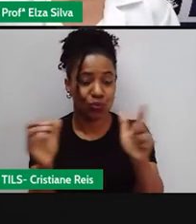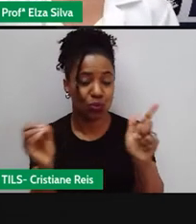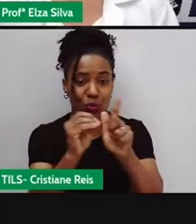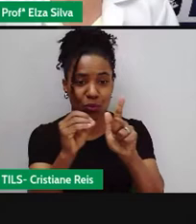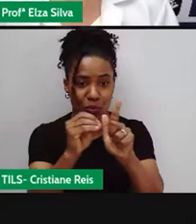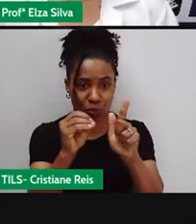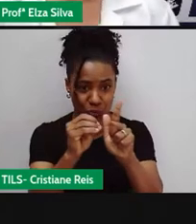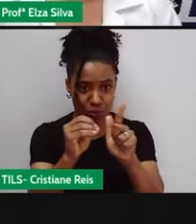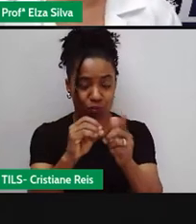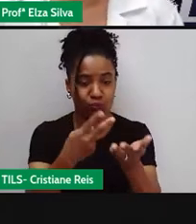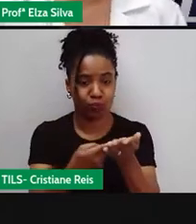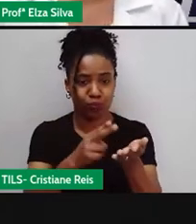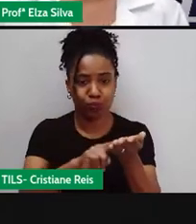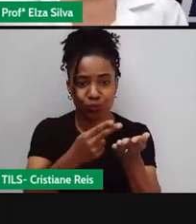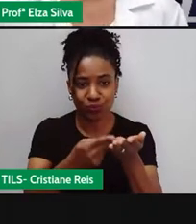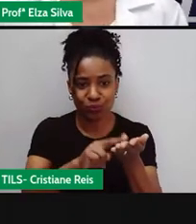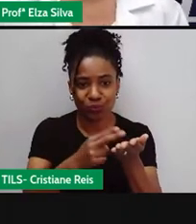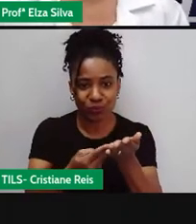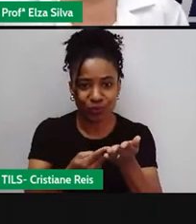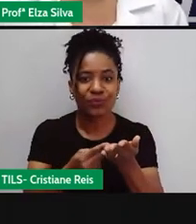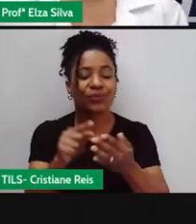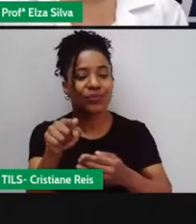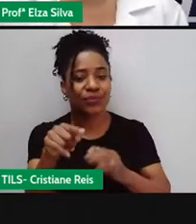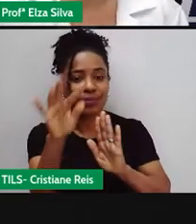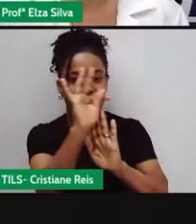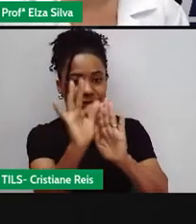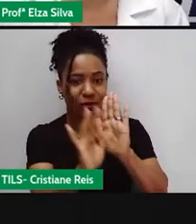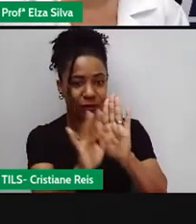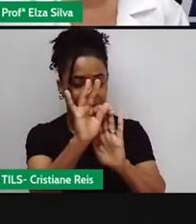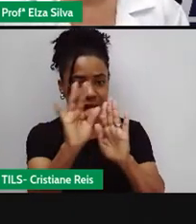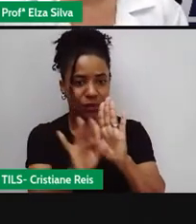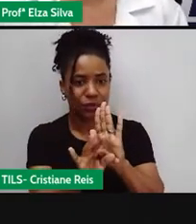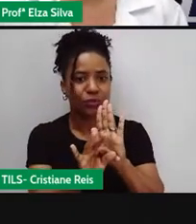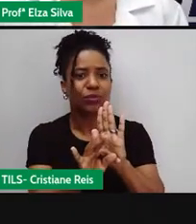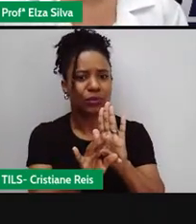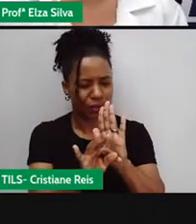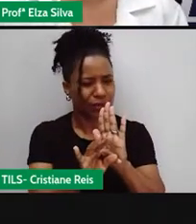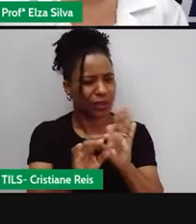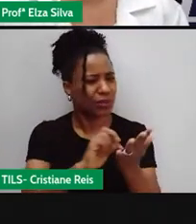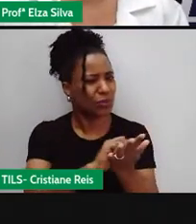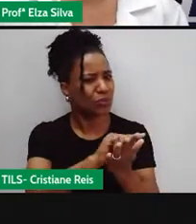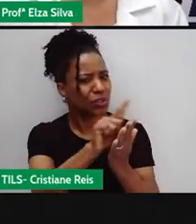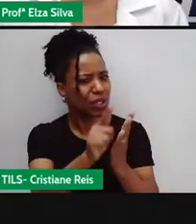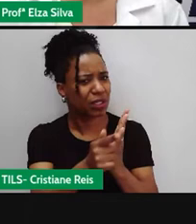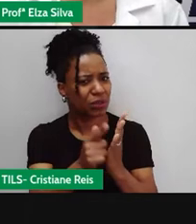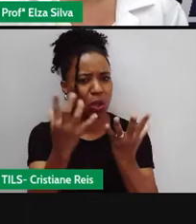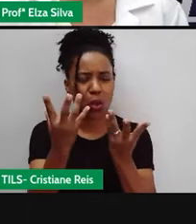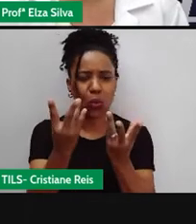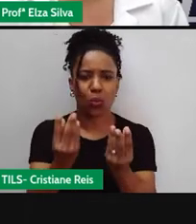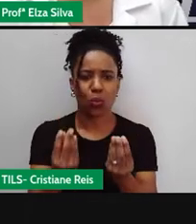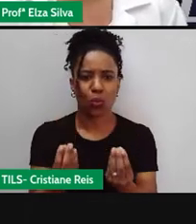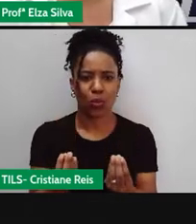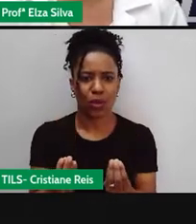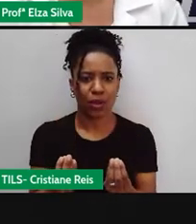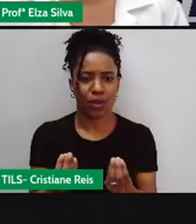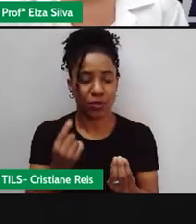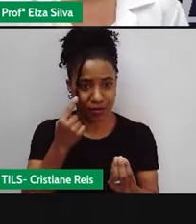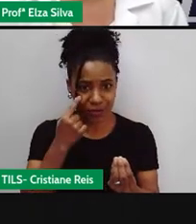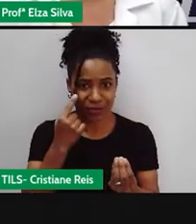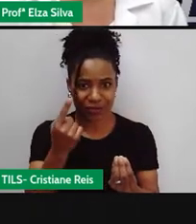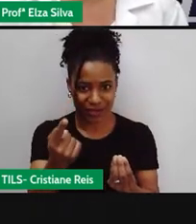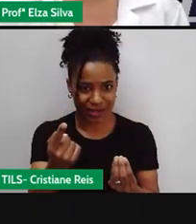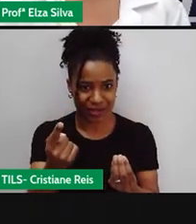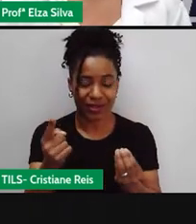Esse texto que é chamado de Sinopsis Sobre o filme Missão Impossível o Flow